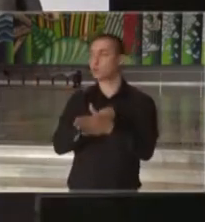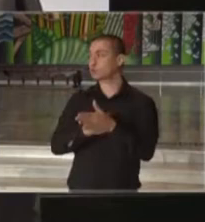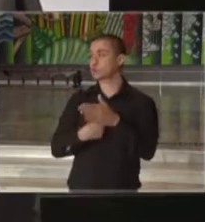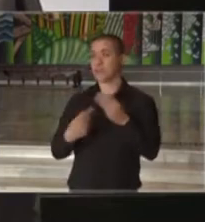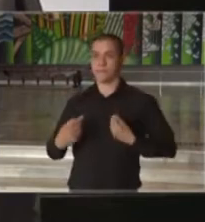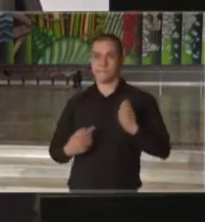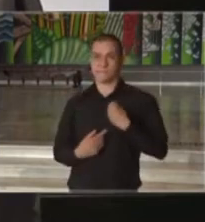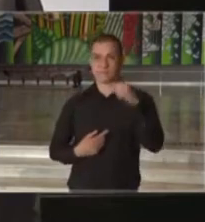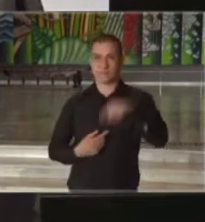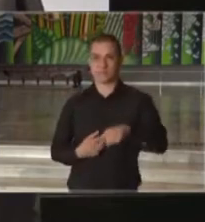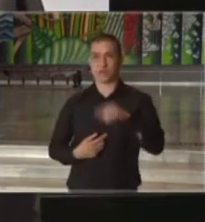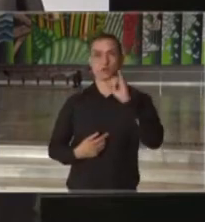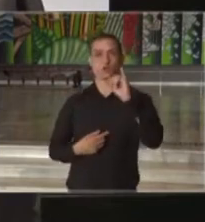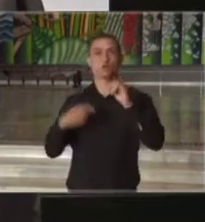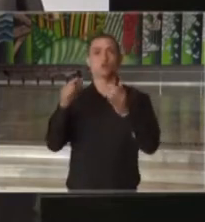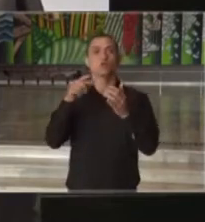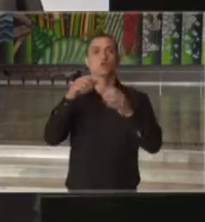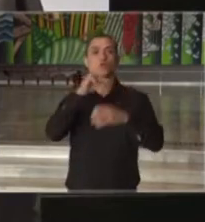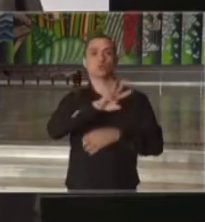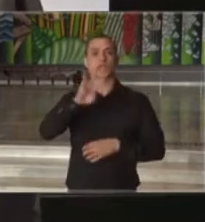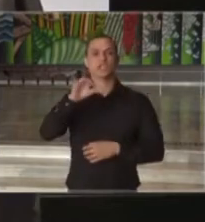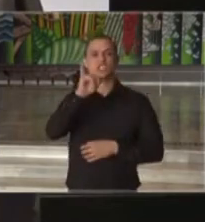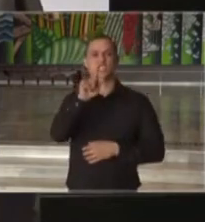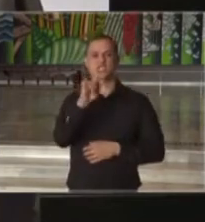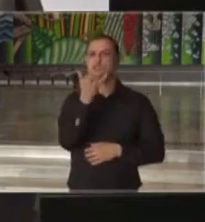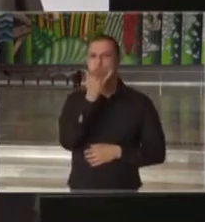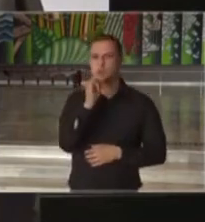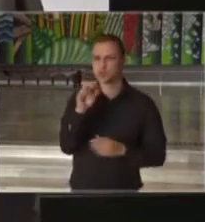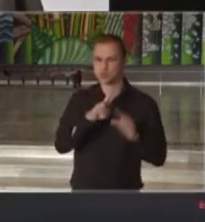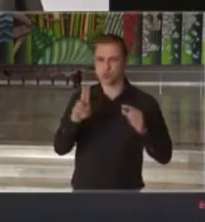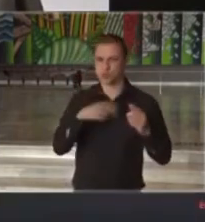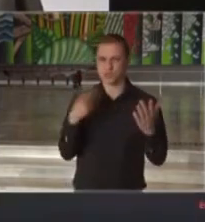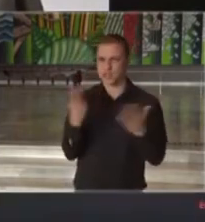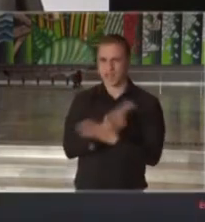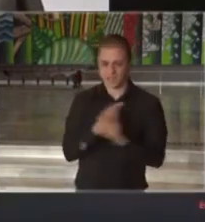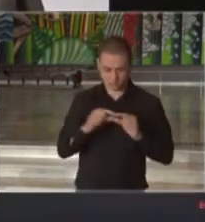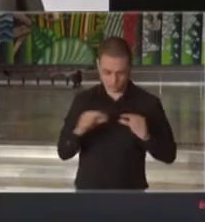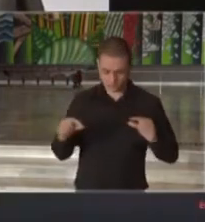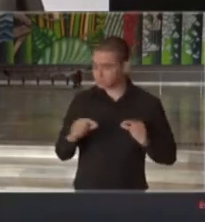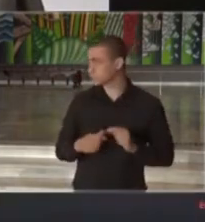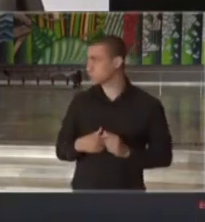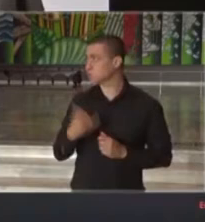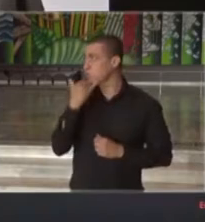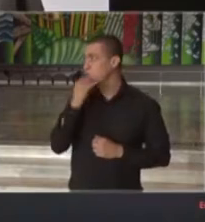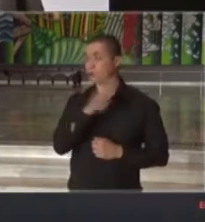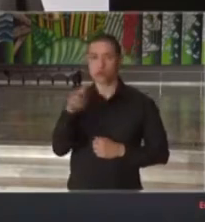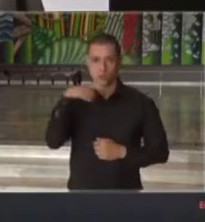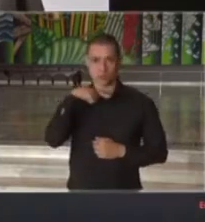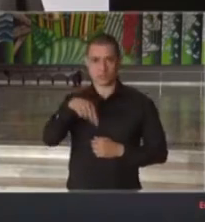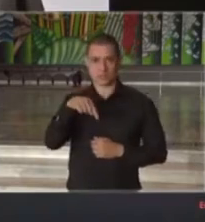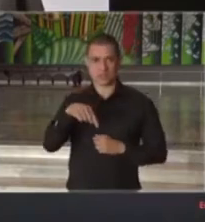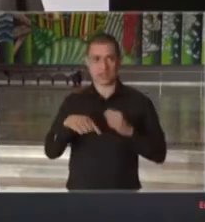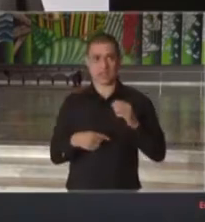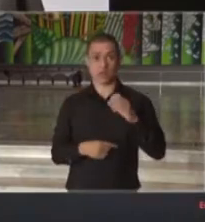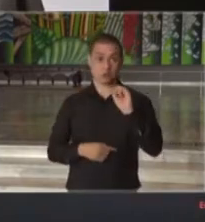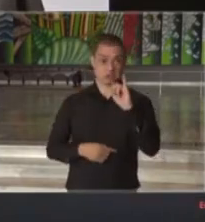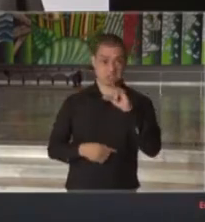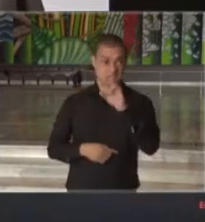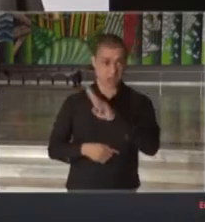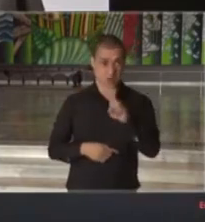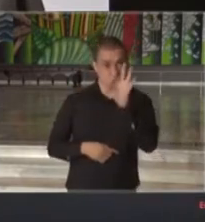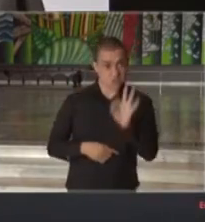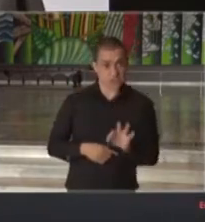presencial, é do IG. Eu peço desculpas se o nome estiver grafado erroneamente, mas é o nome que eu tenho aqui, ou se é o nome